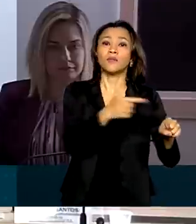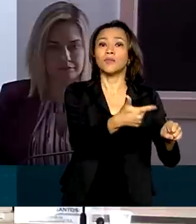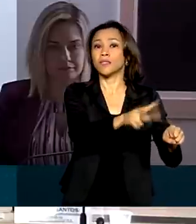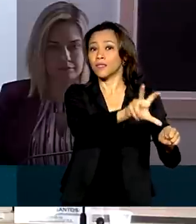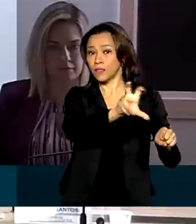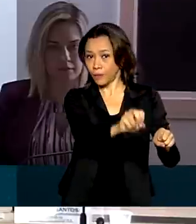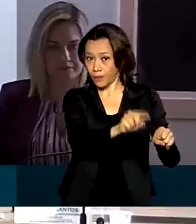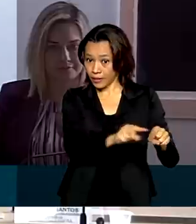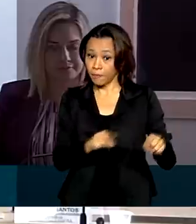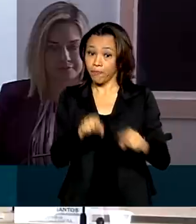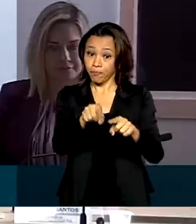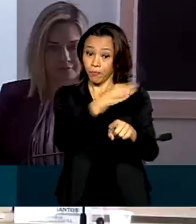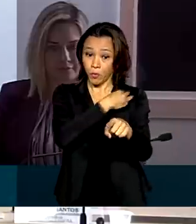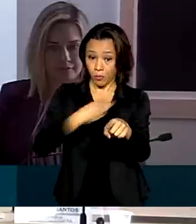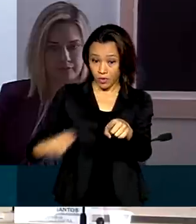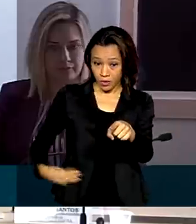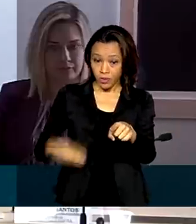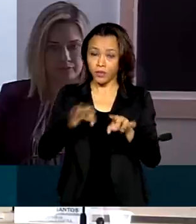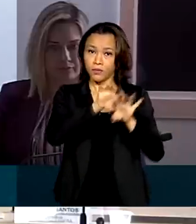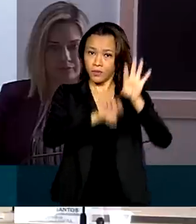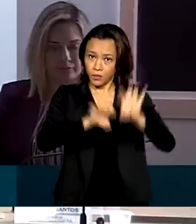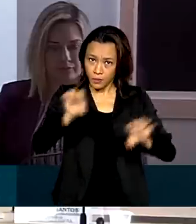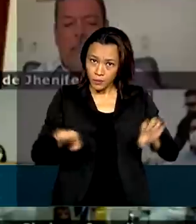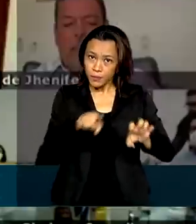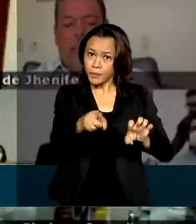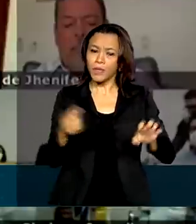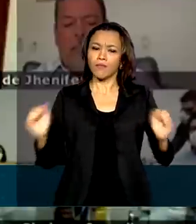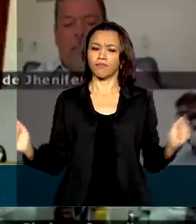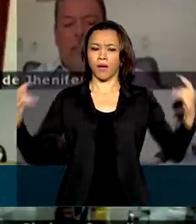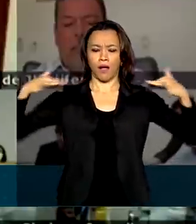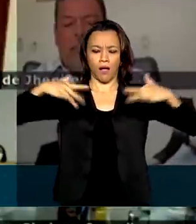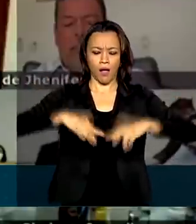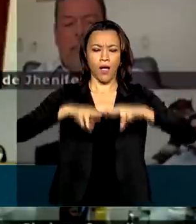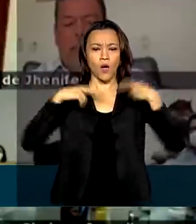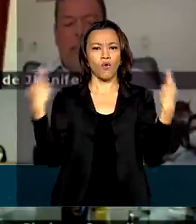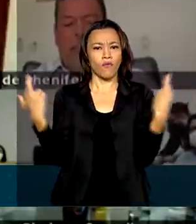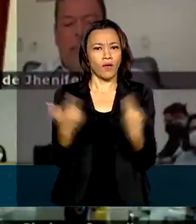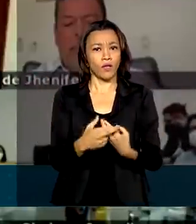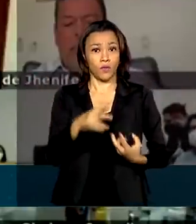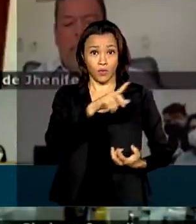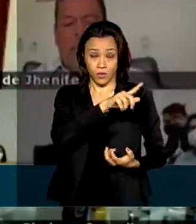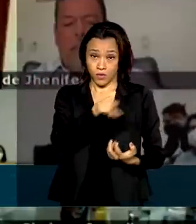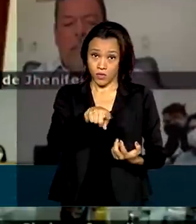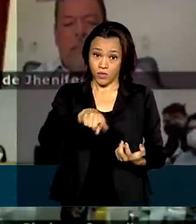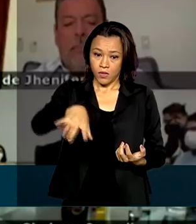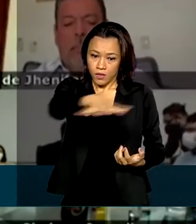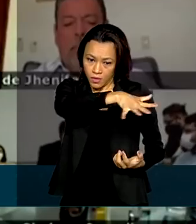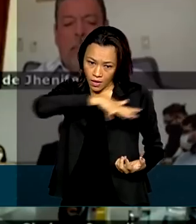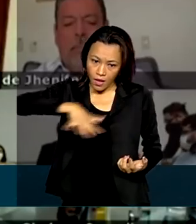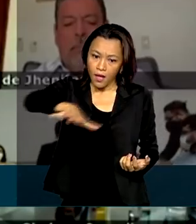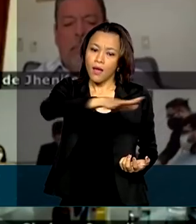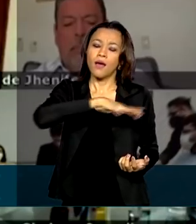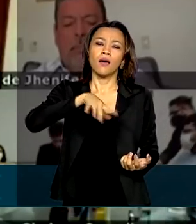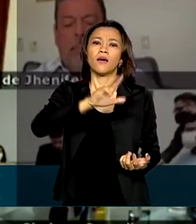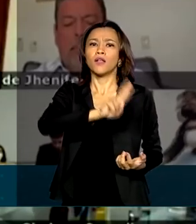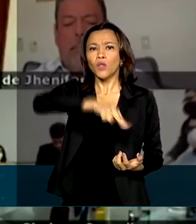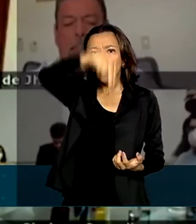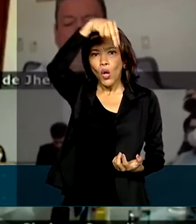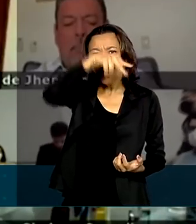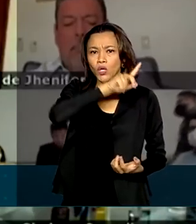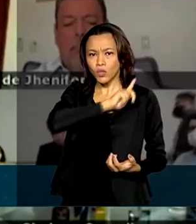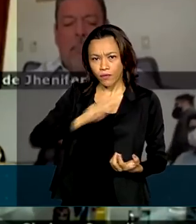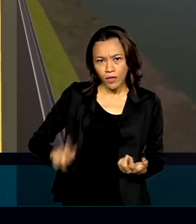O ministro da Infraestrutura, Tarcísio Freitas, se reuniu com governadores da região norte por videoconferência para detalhar o